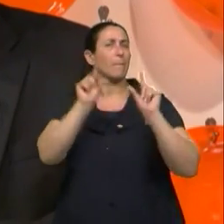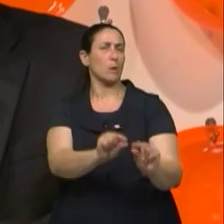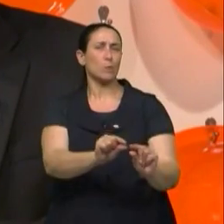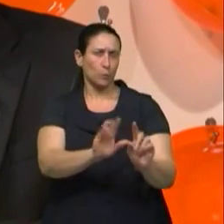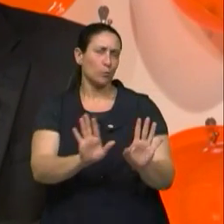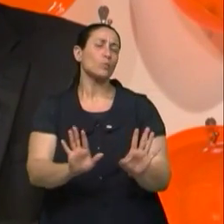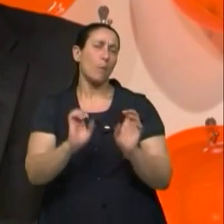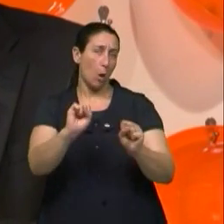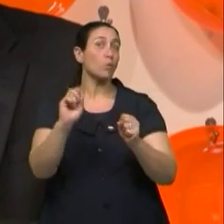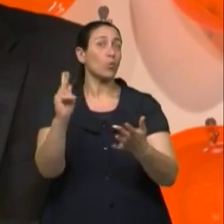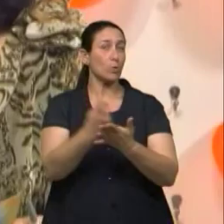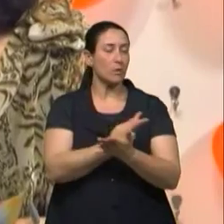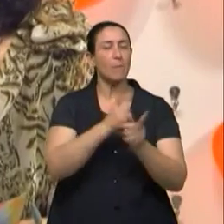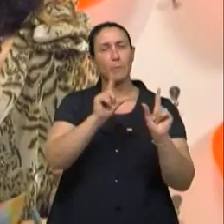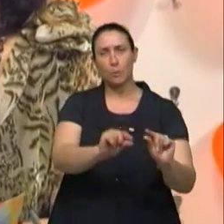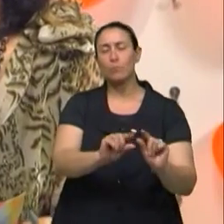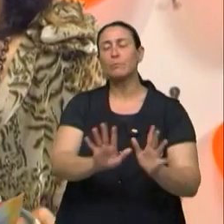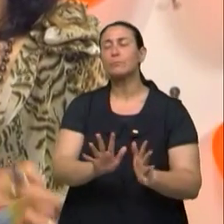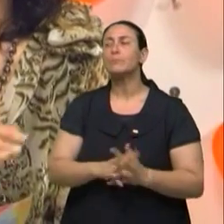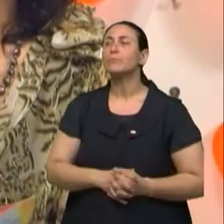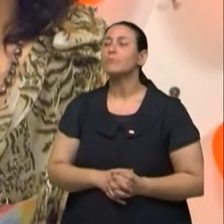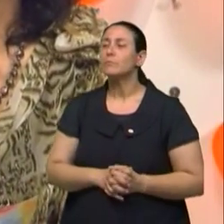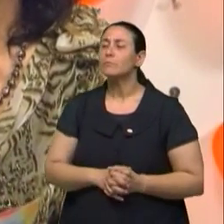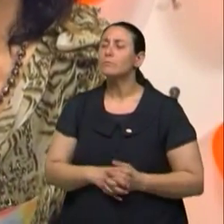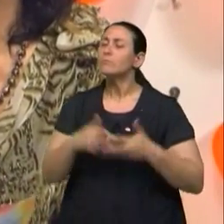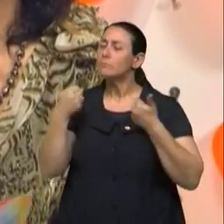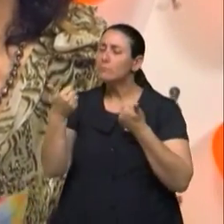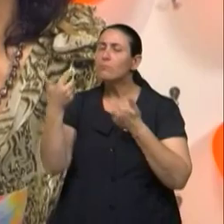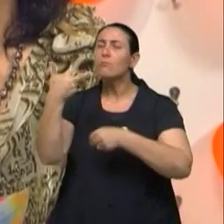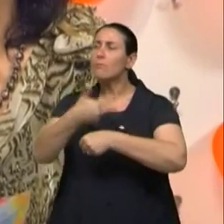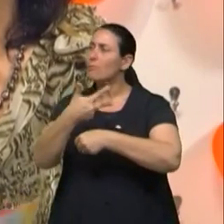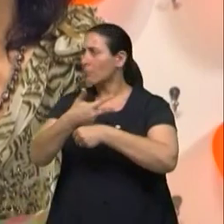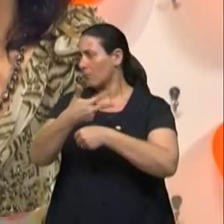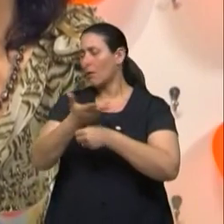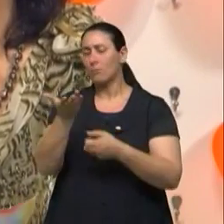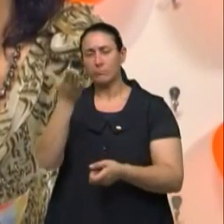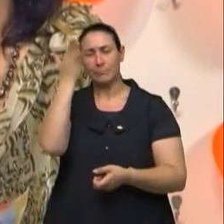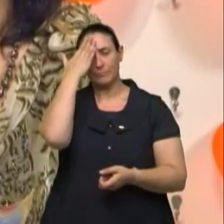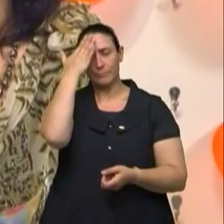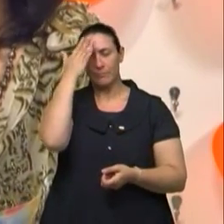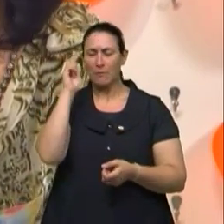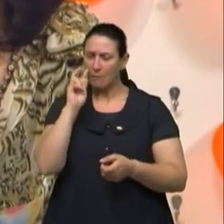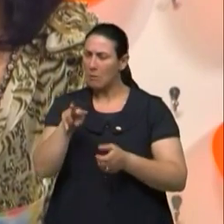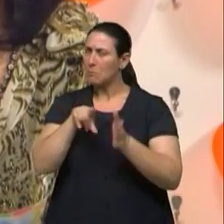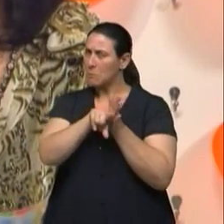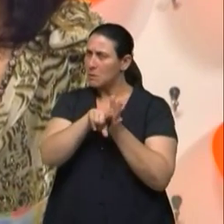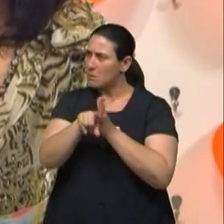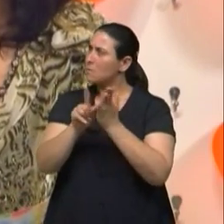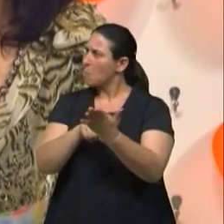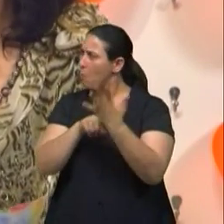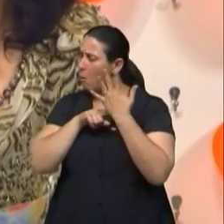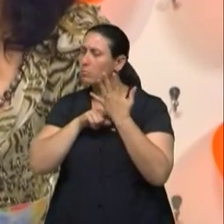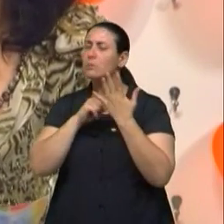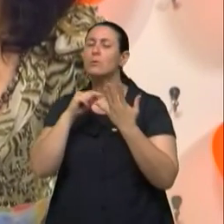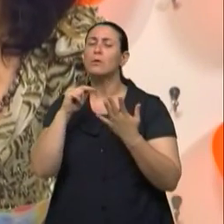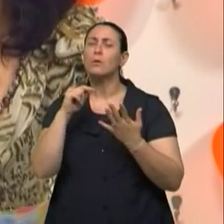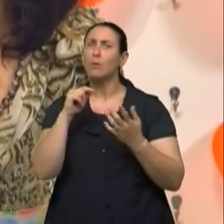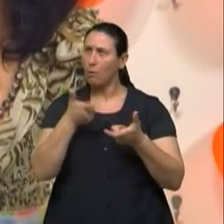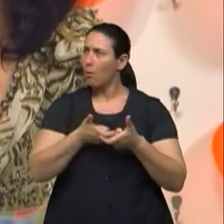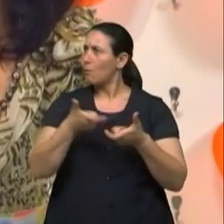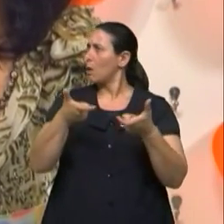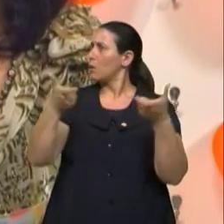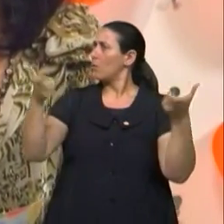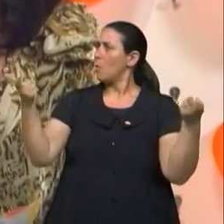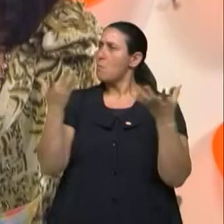forma de aquisição. E me diga o seguinte, a questão da terceira idade, a gente tem pesquisas que nos dizem que aumentou